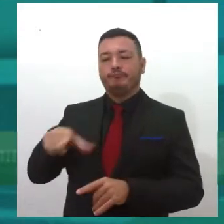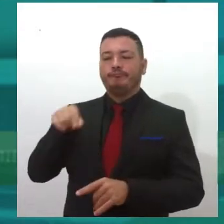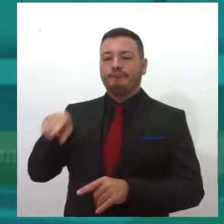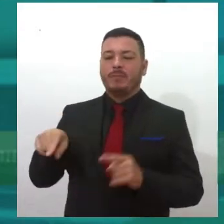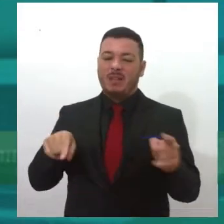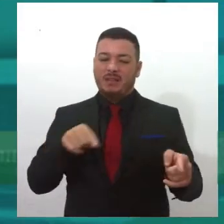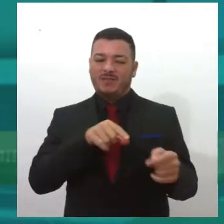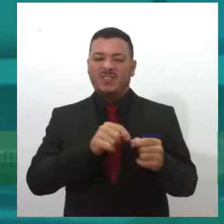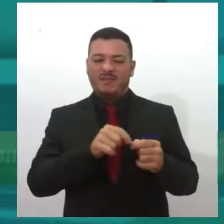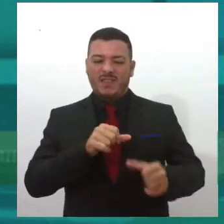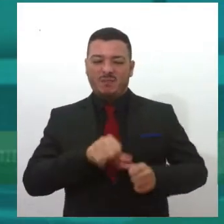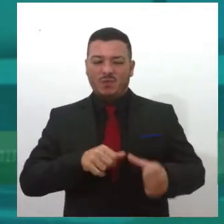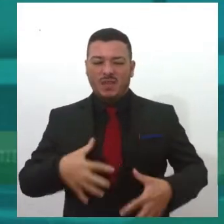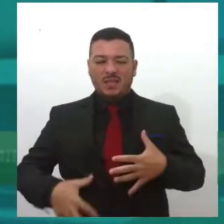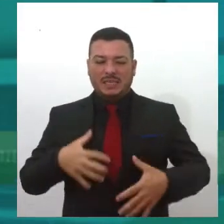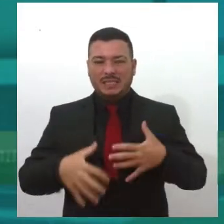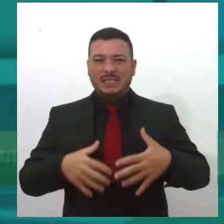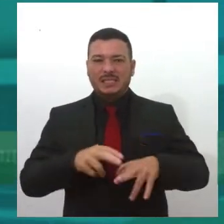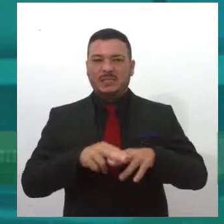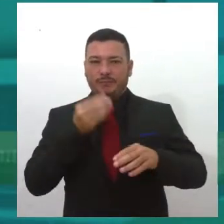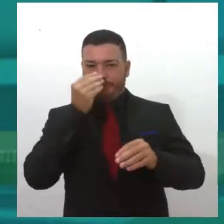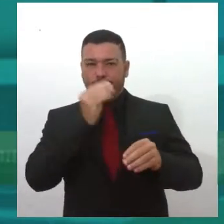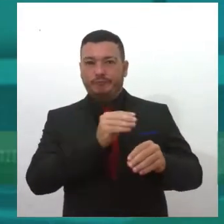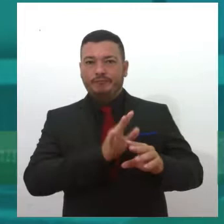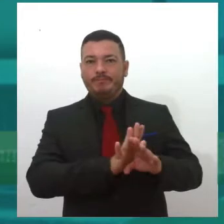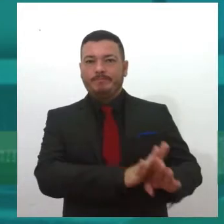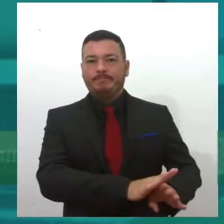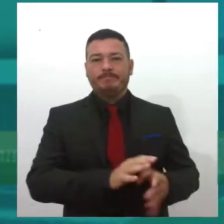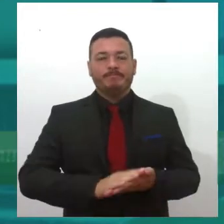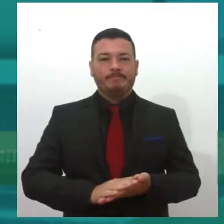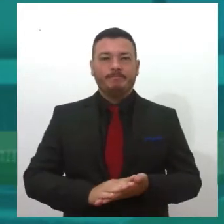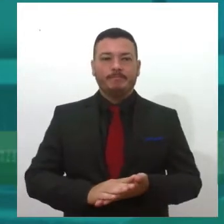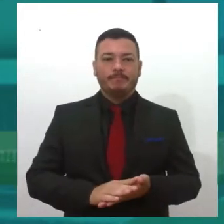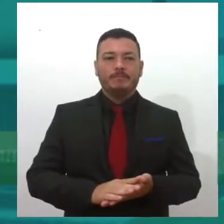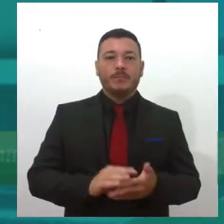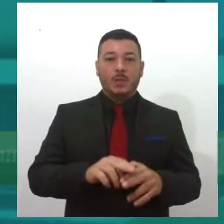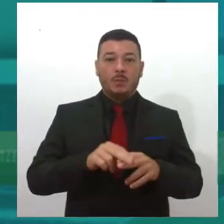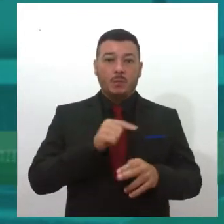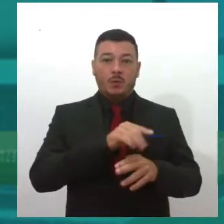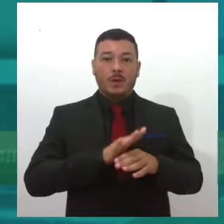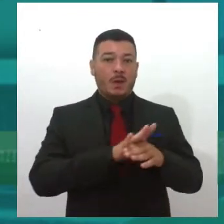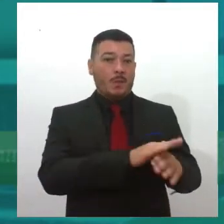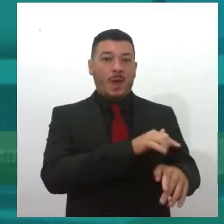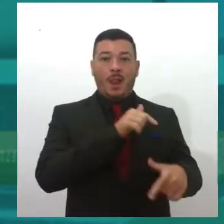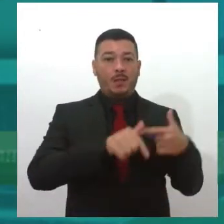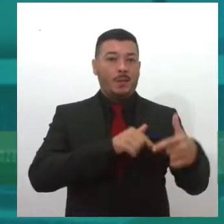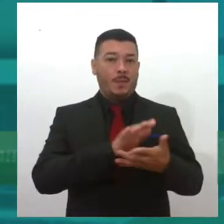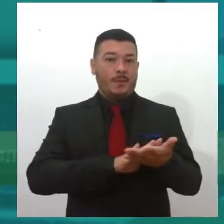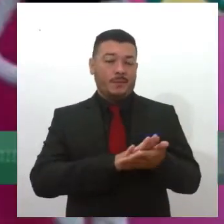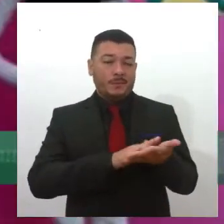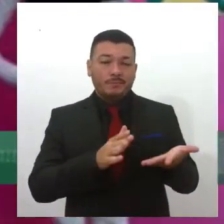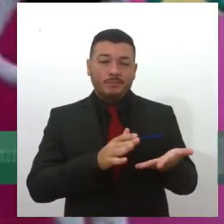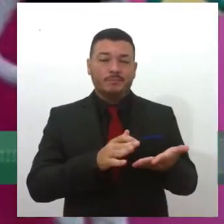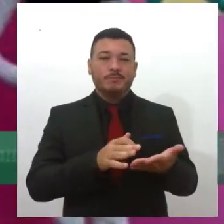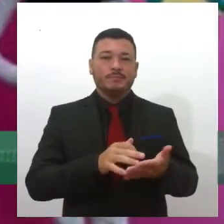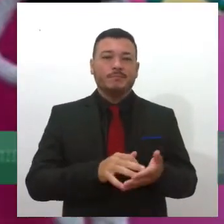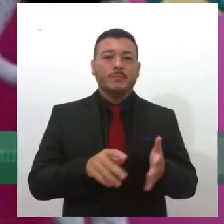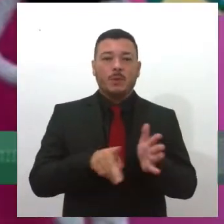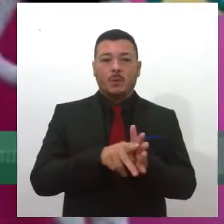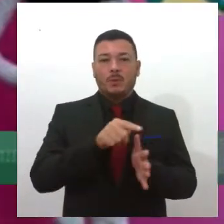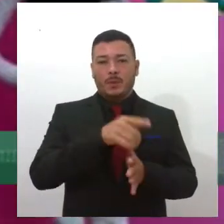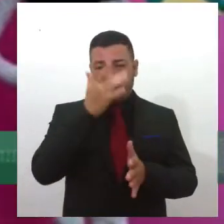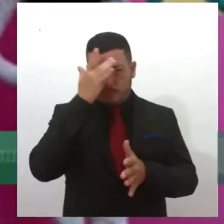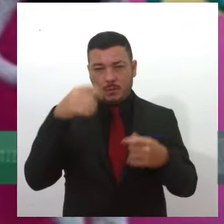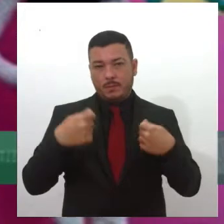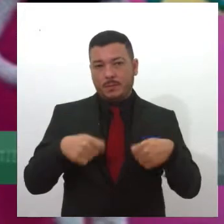então, essa pessoa que realizou um transplante à margem da lei, né, e à margem daquilo que as pessoas